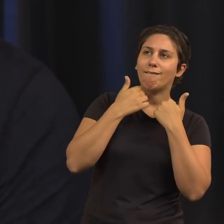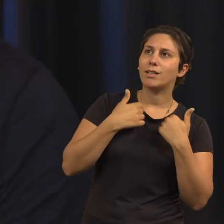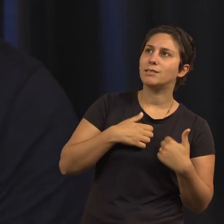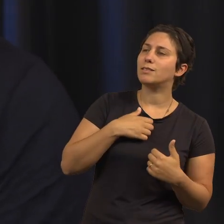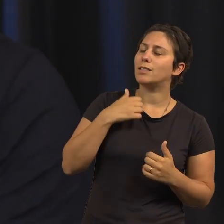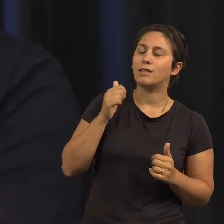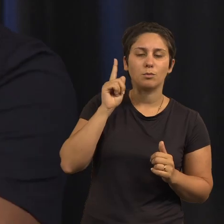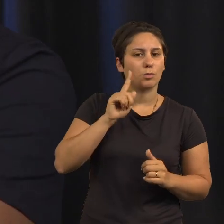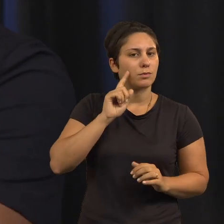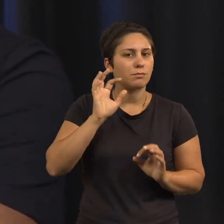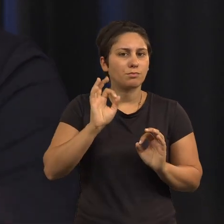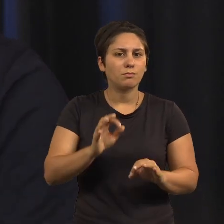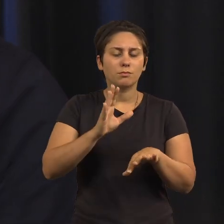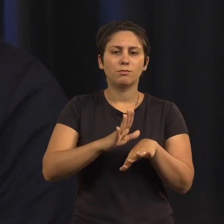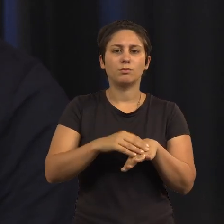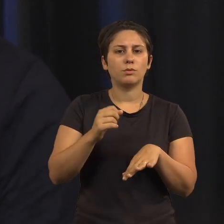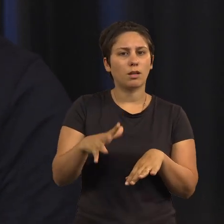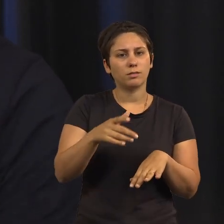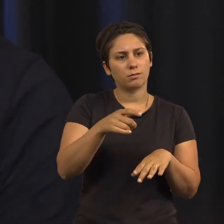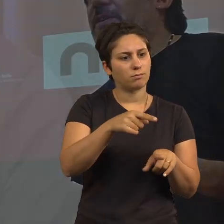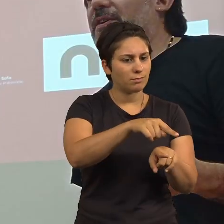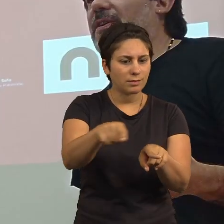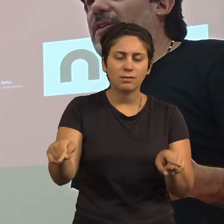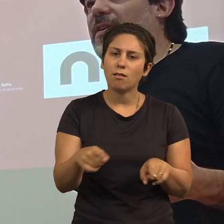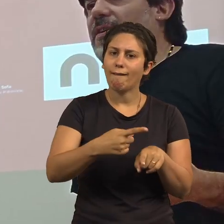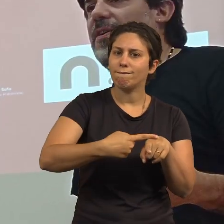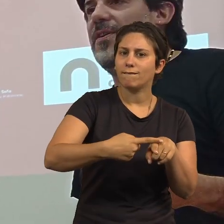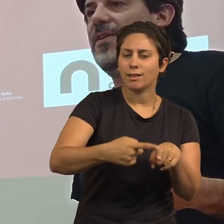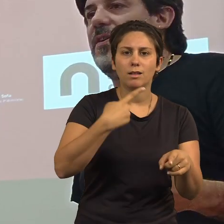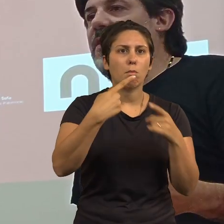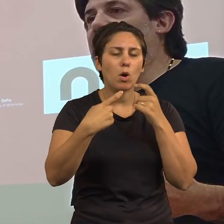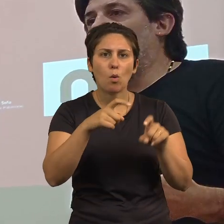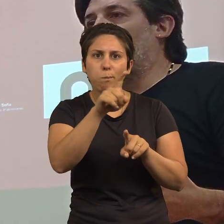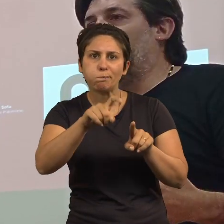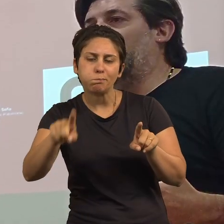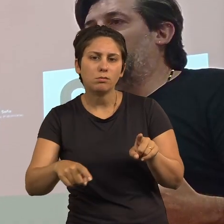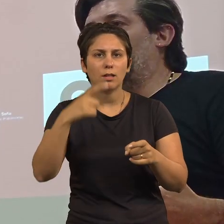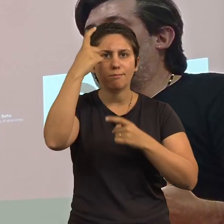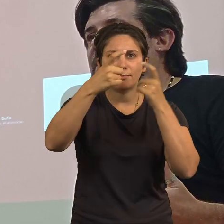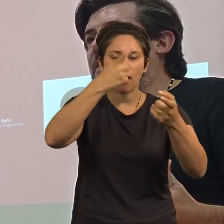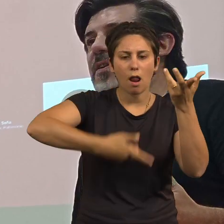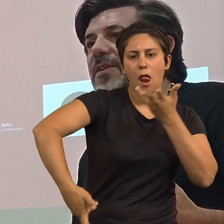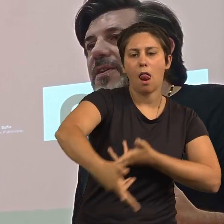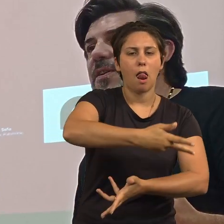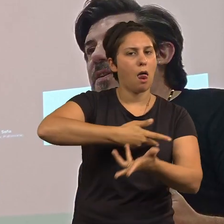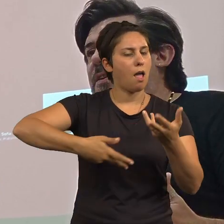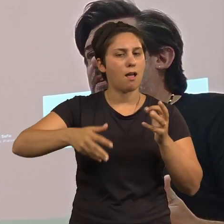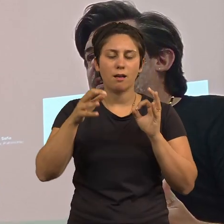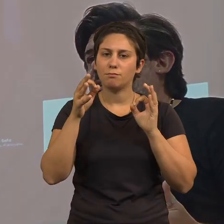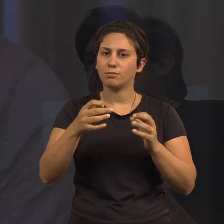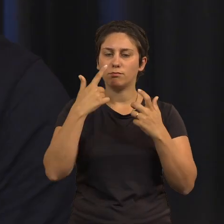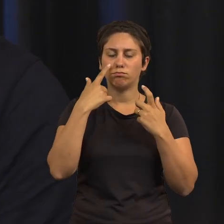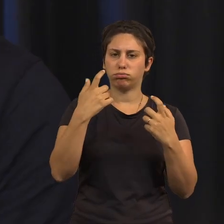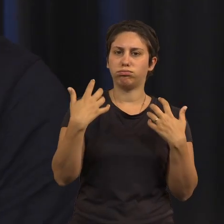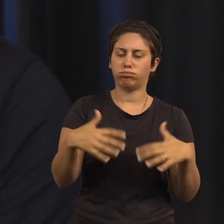interesse e real questionamento e real reflexão em conjunto connosco para